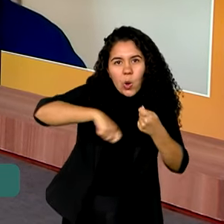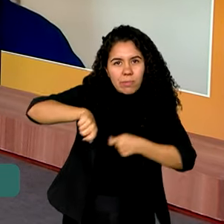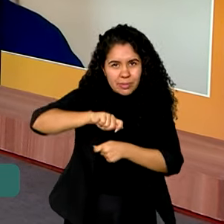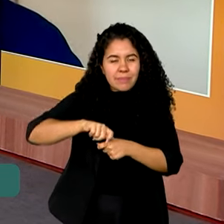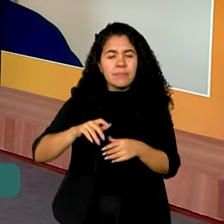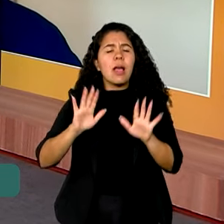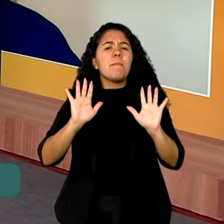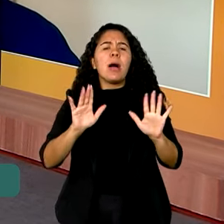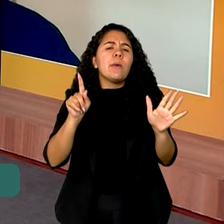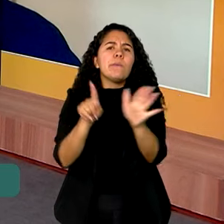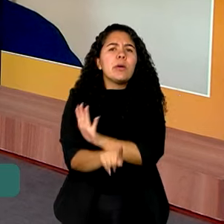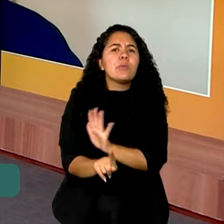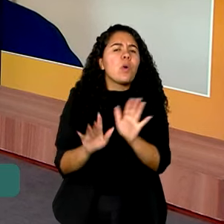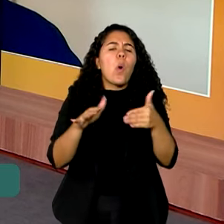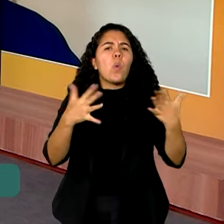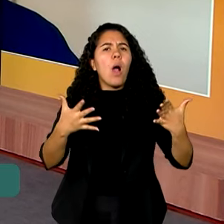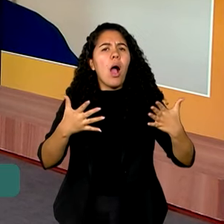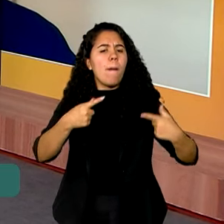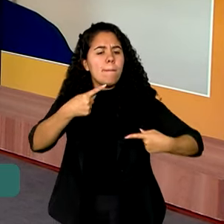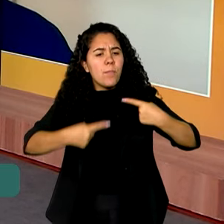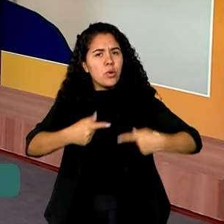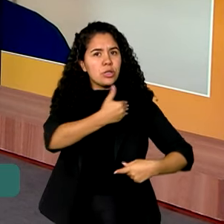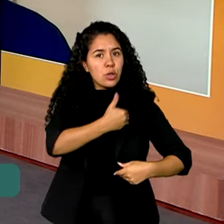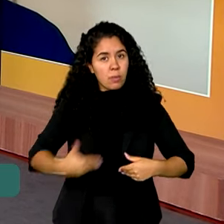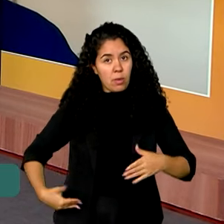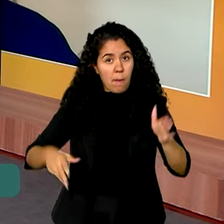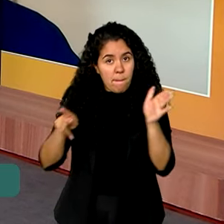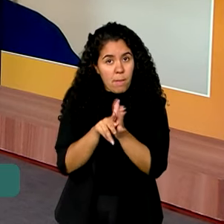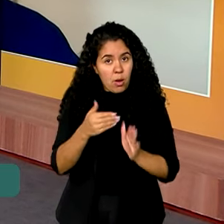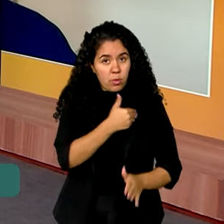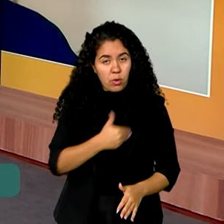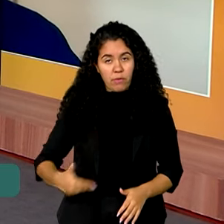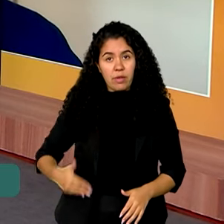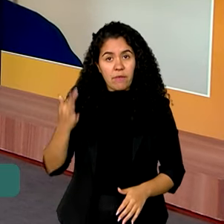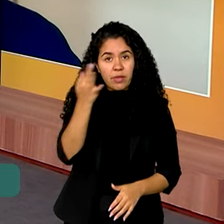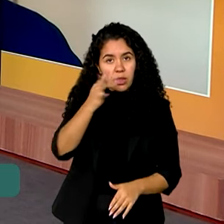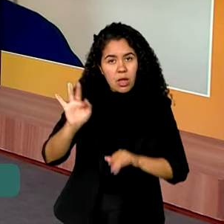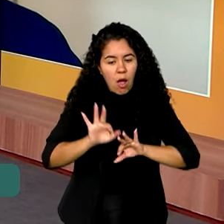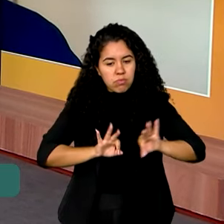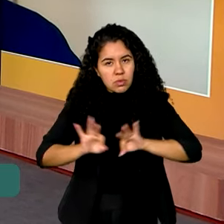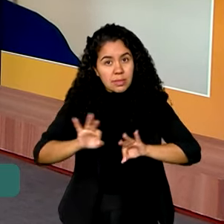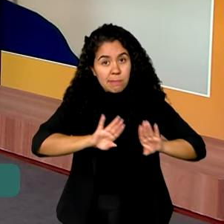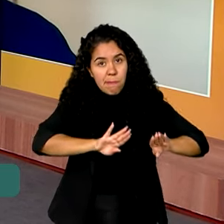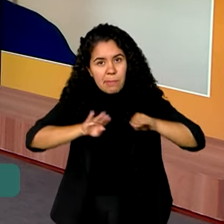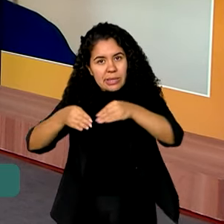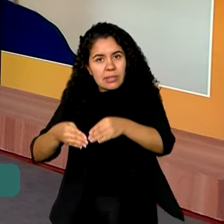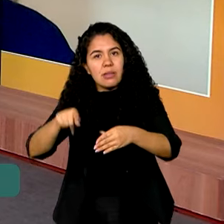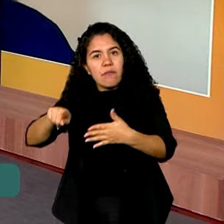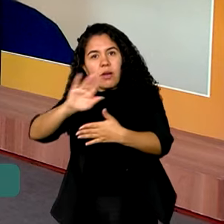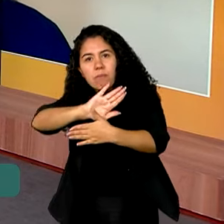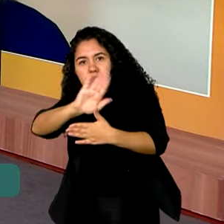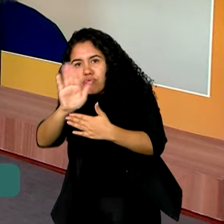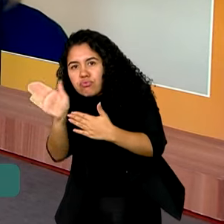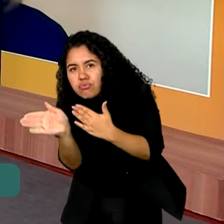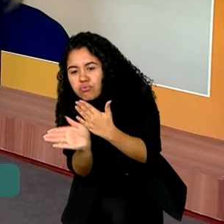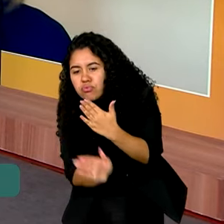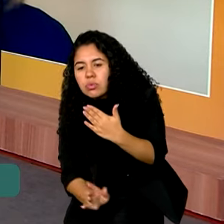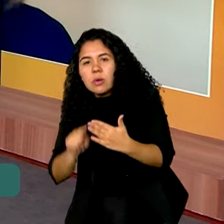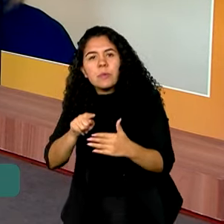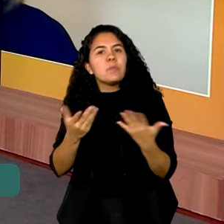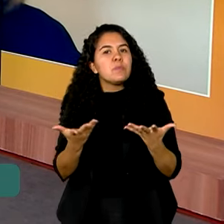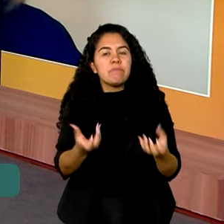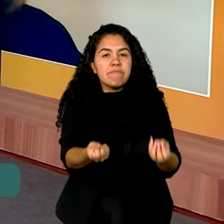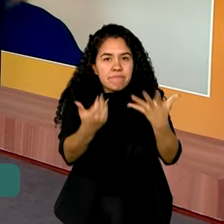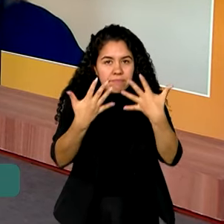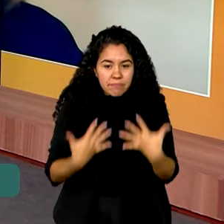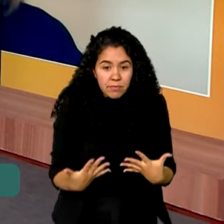Então, qual é a política pública do governo federal hoje para essa região? Olha, Daniela,